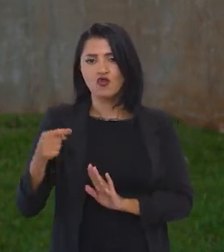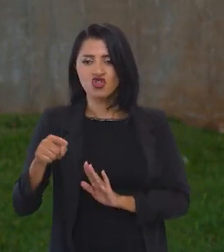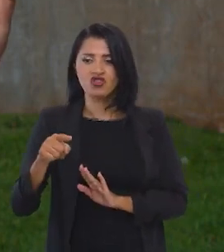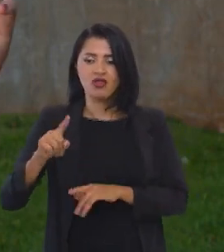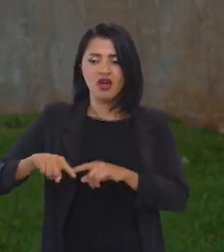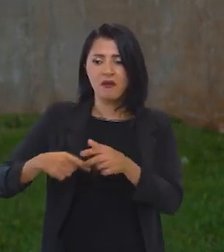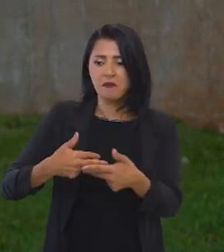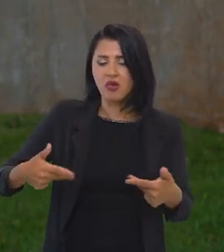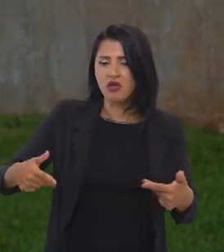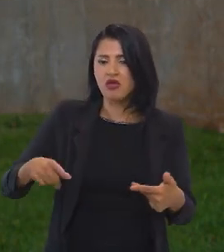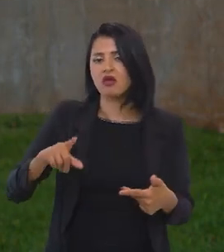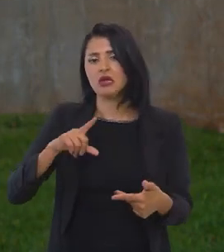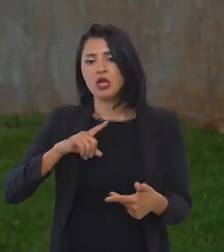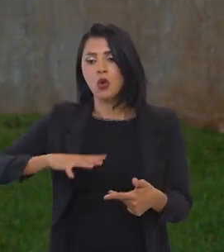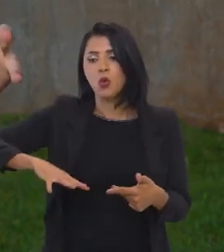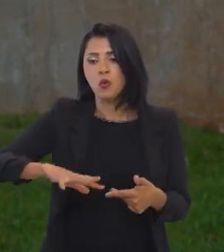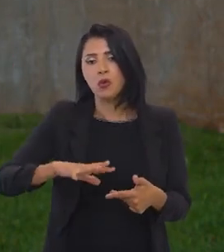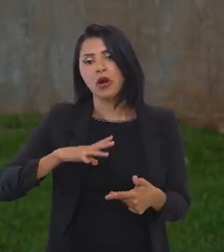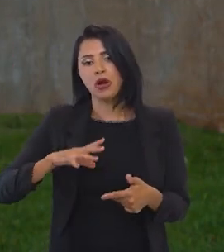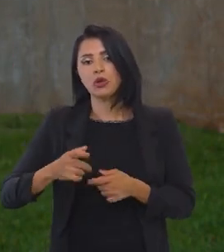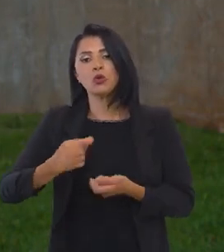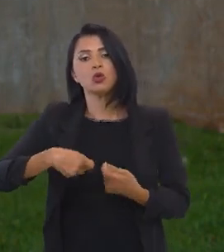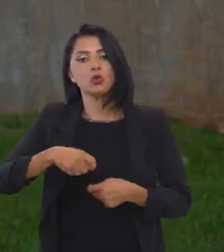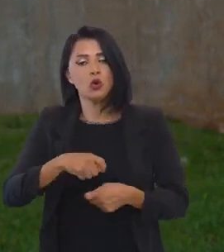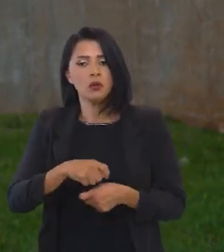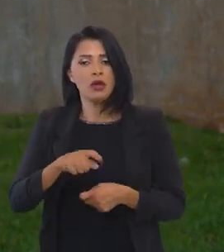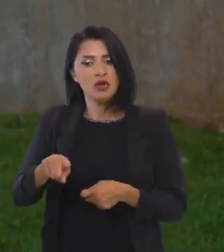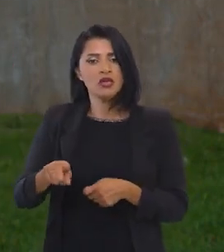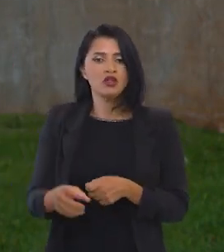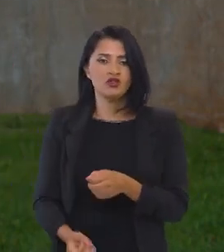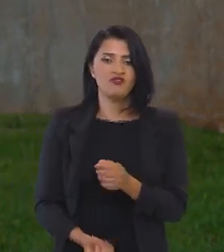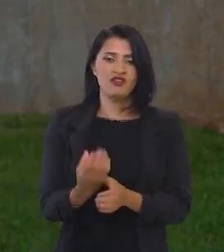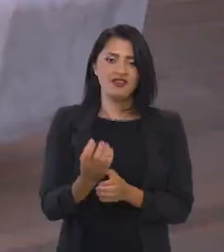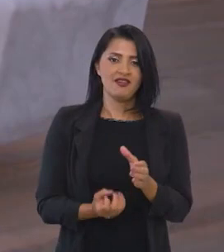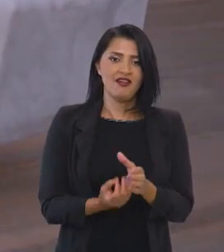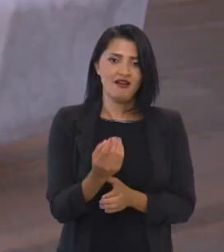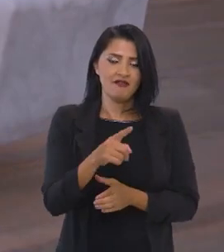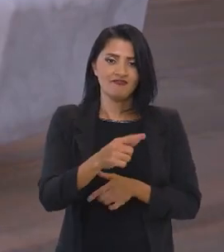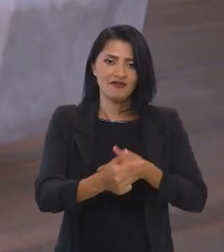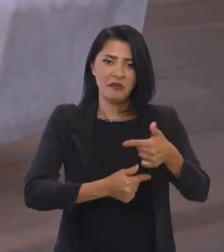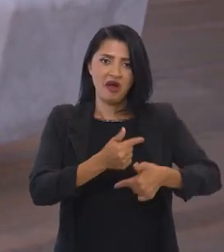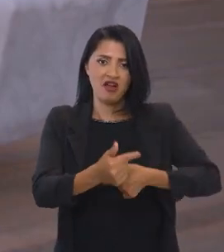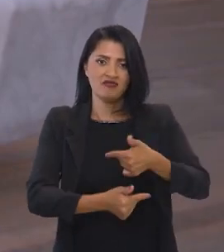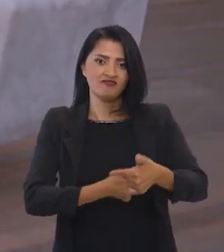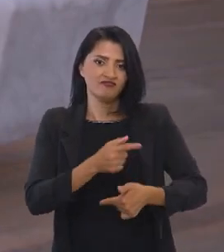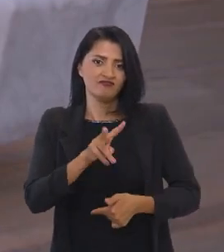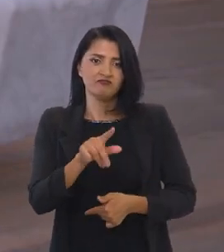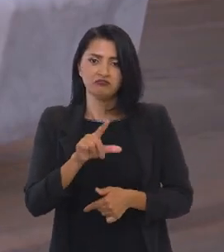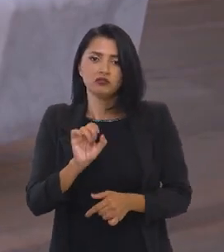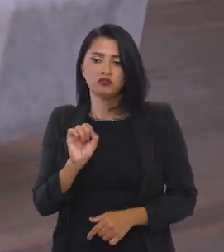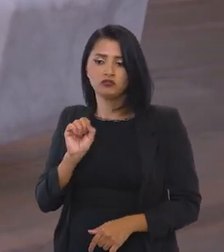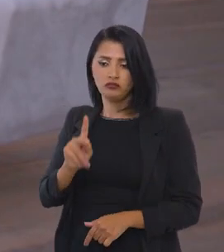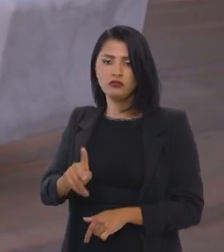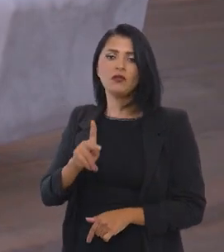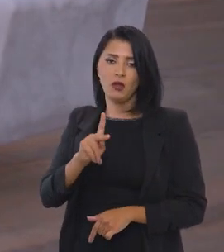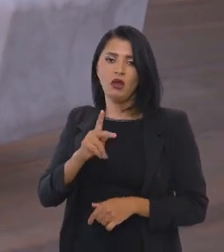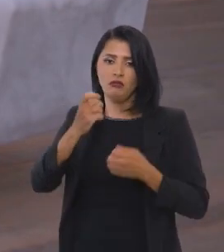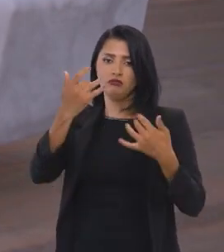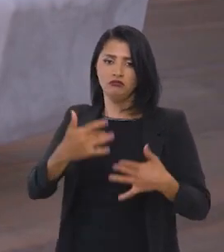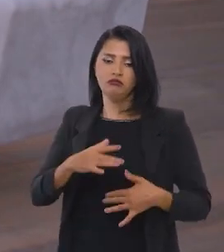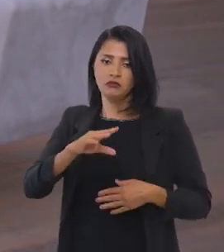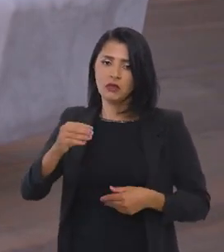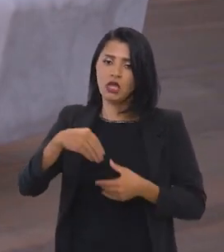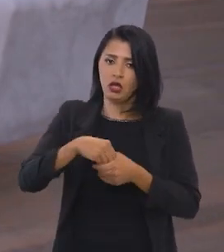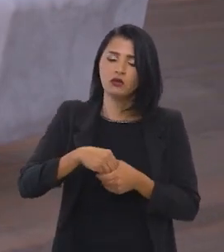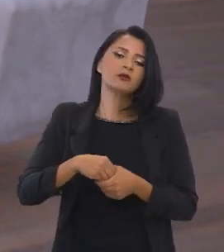determinado bem ou determinado setor econômico e isso vai gerar emprego, por exemplo. Ok, está dentro da